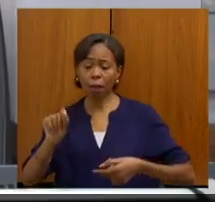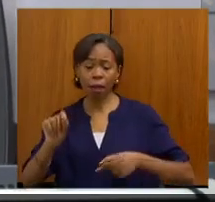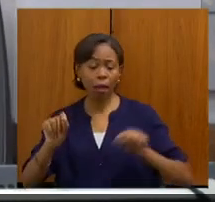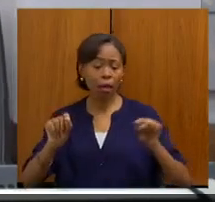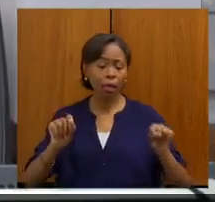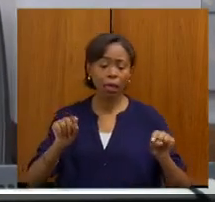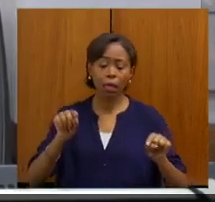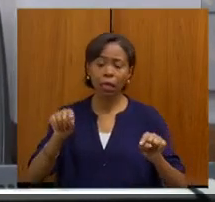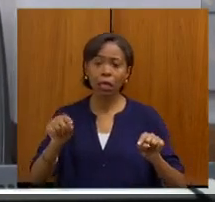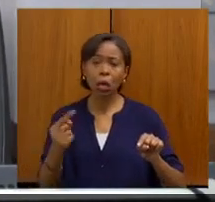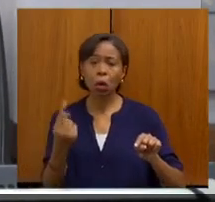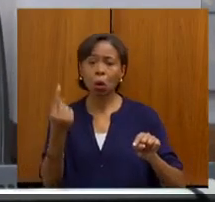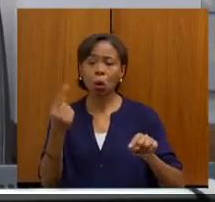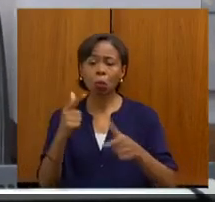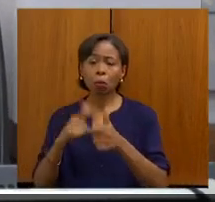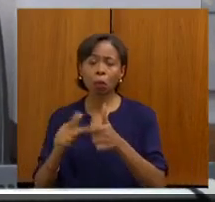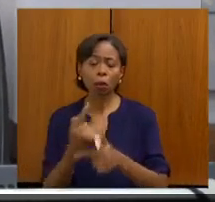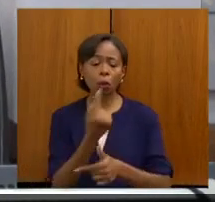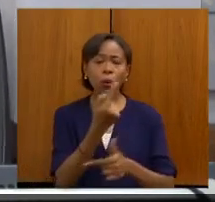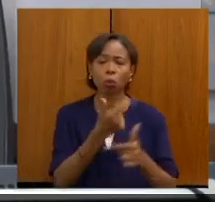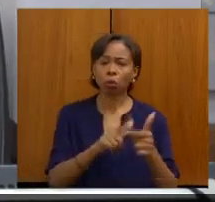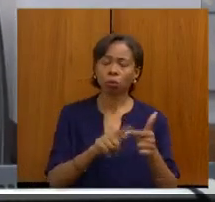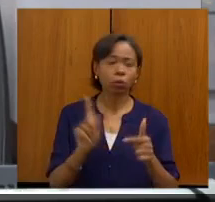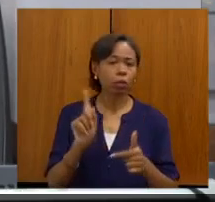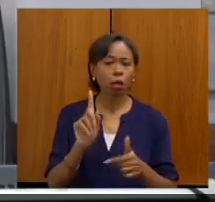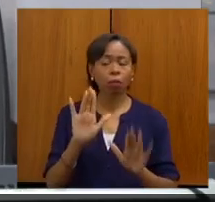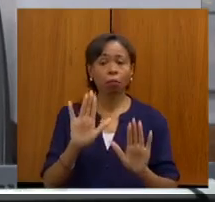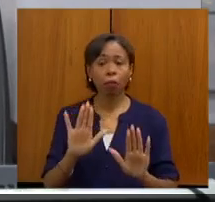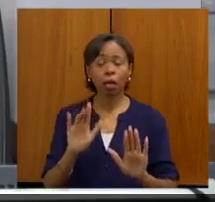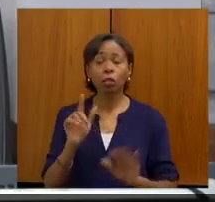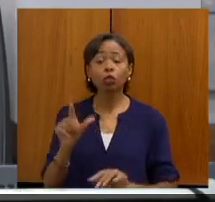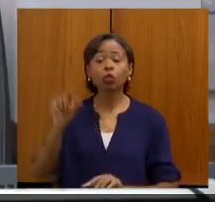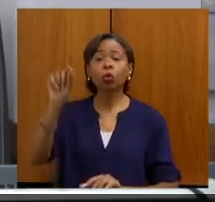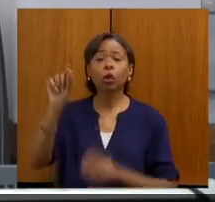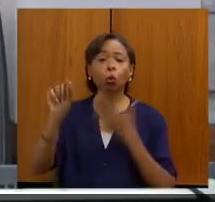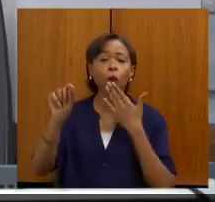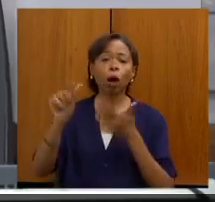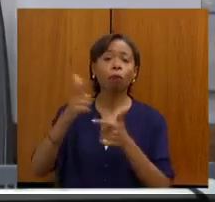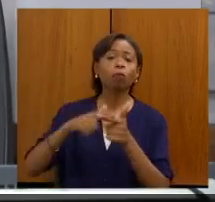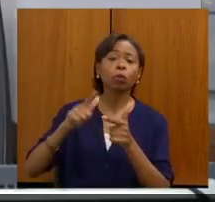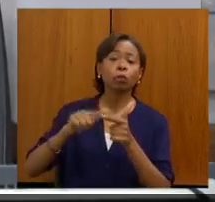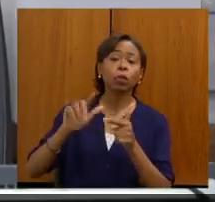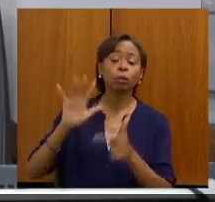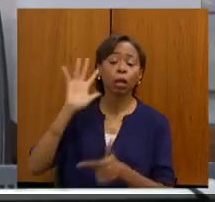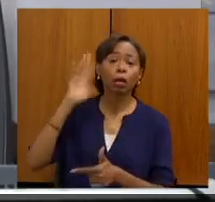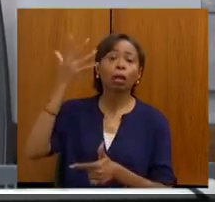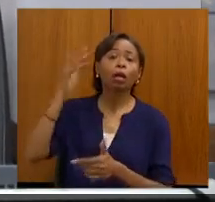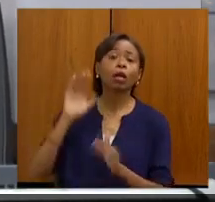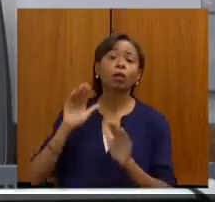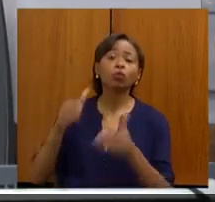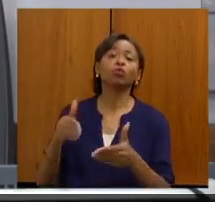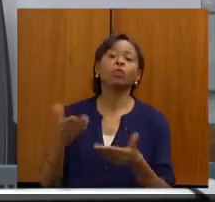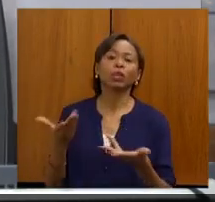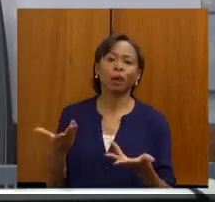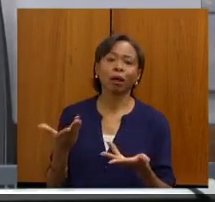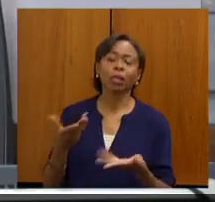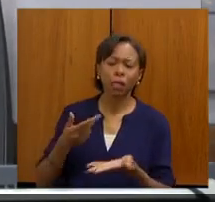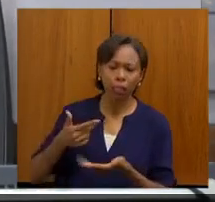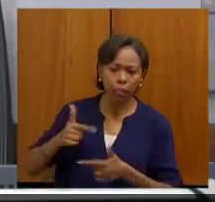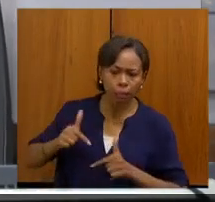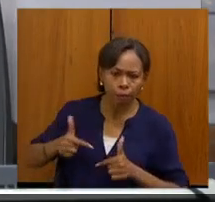pequeno problema. É melhor a gente escolher qual linha de cuidado atacar e fazê-la do início ao fim.